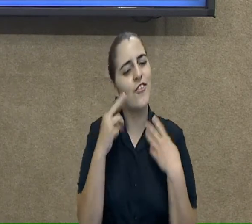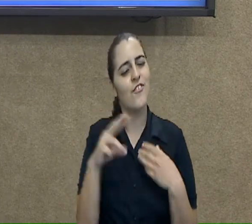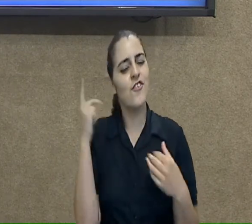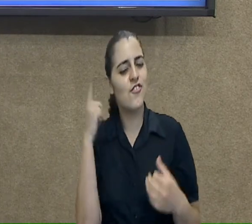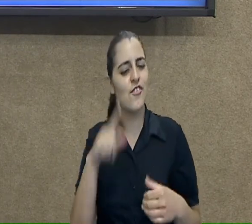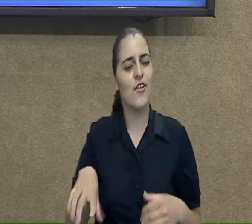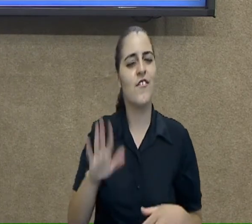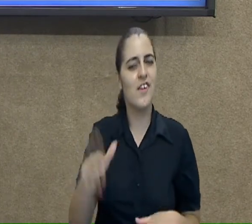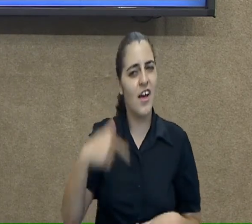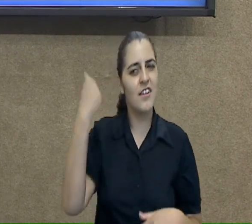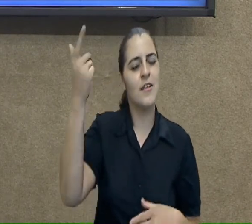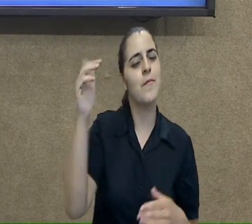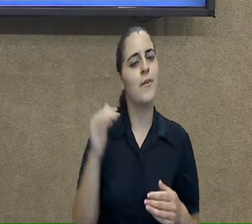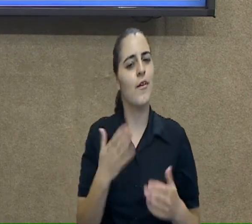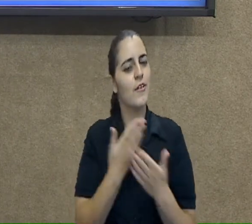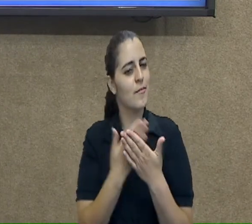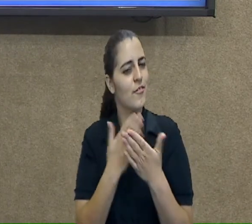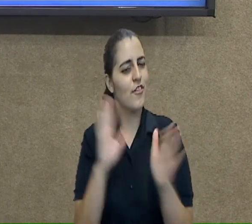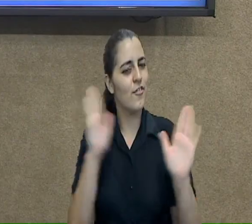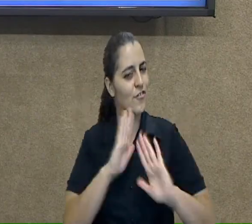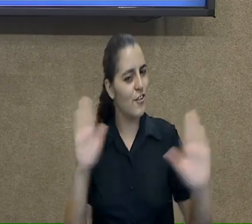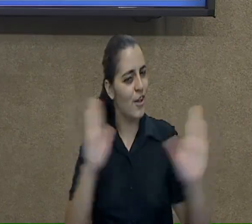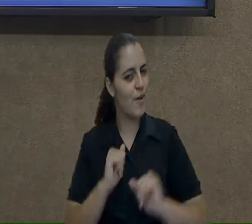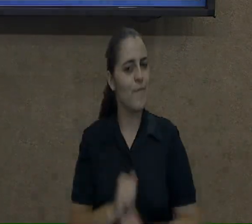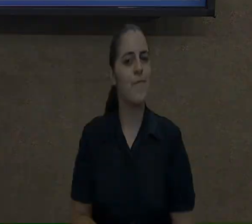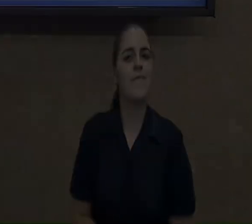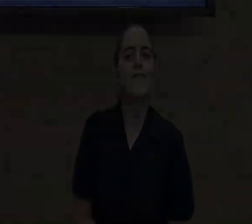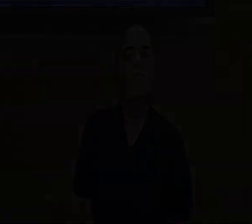e até a próxima aula. Tchau!